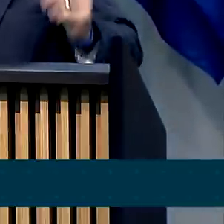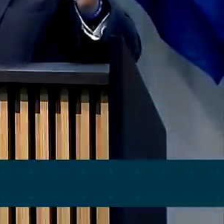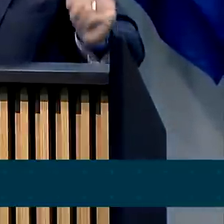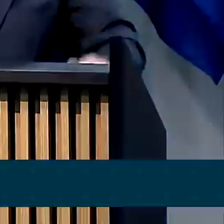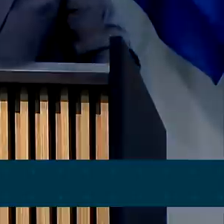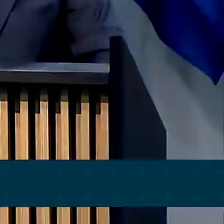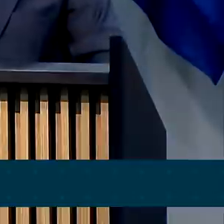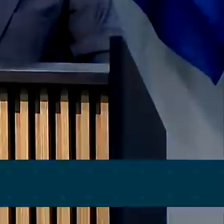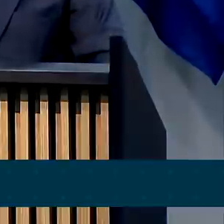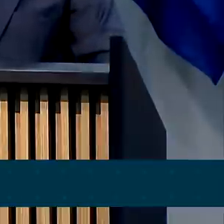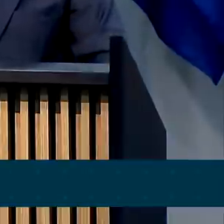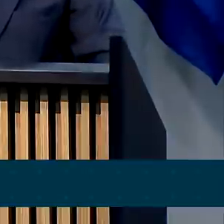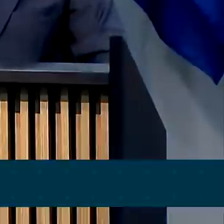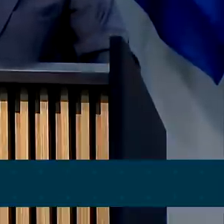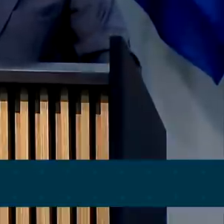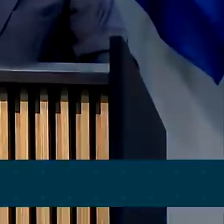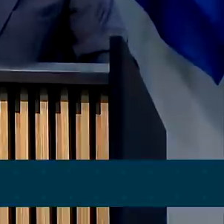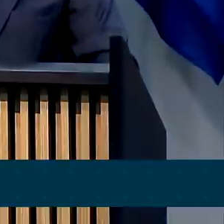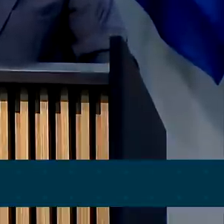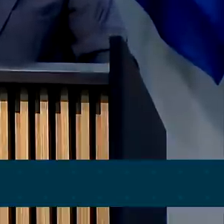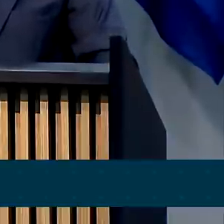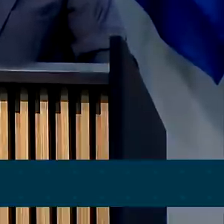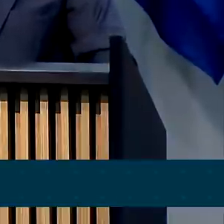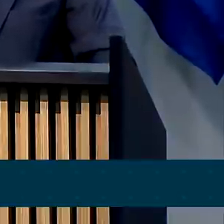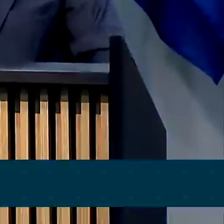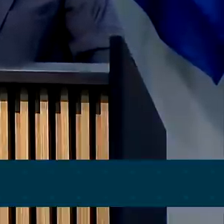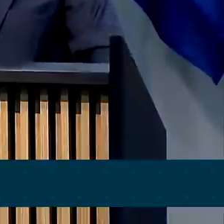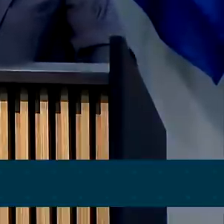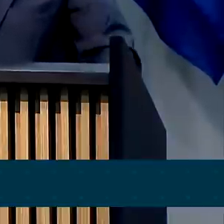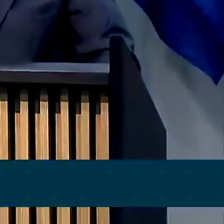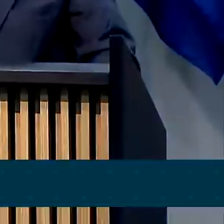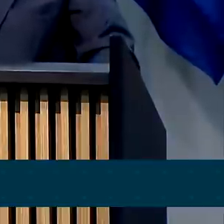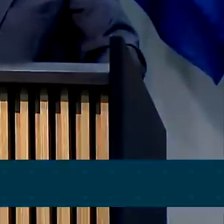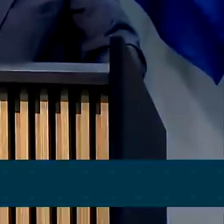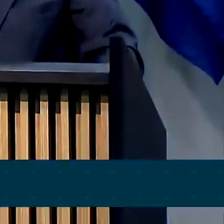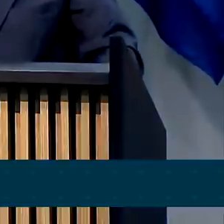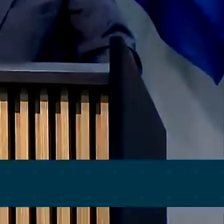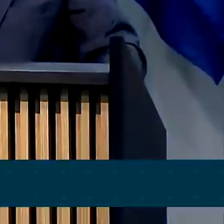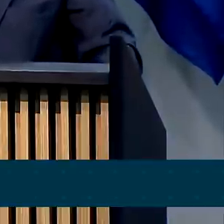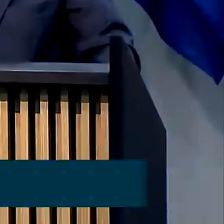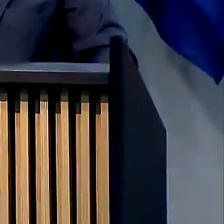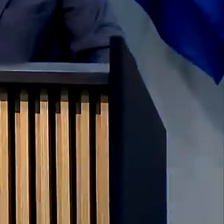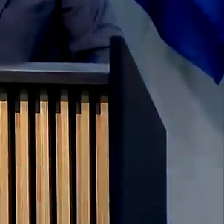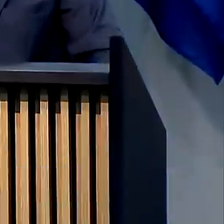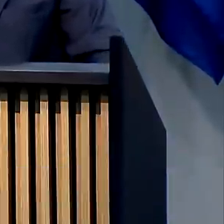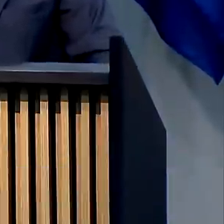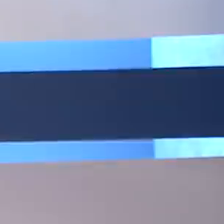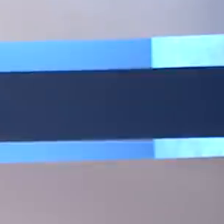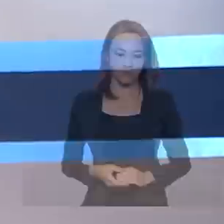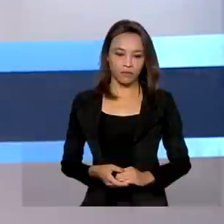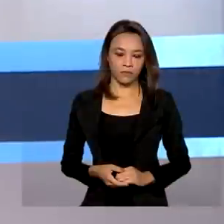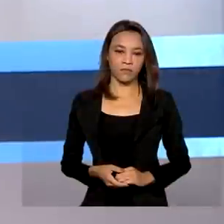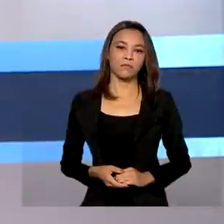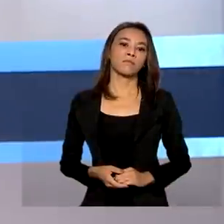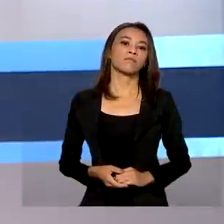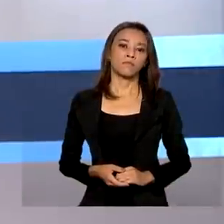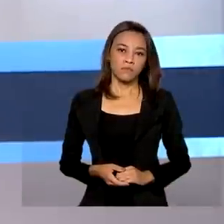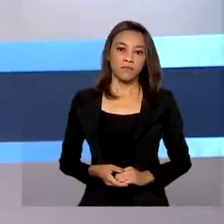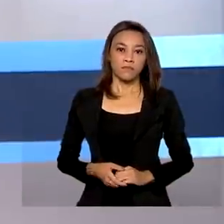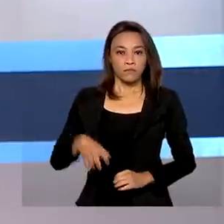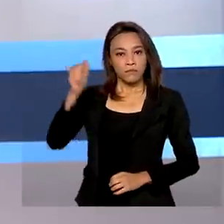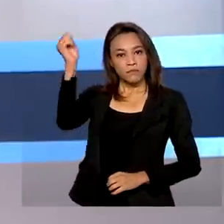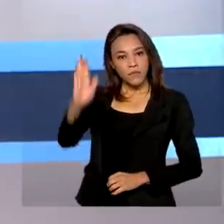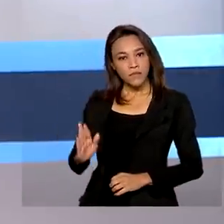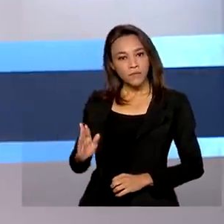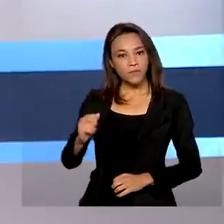entrando debaixo de uma bica d'água, não tem preço a alegria daquela pessoa. Parece que viemos na mega cena. Brasil